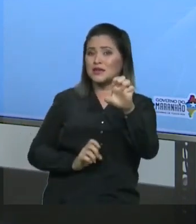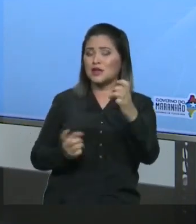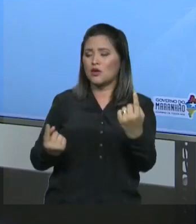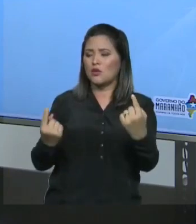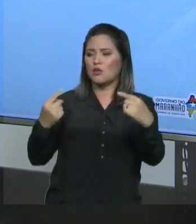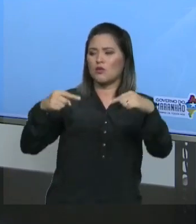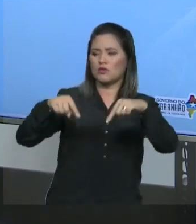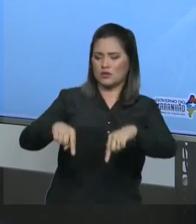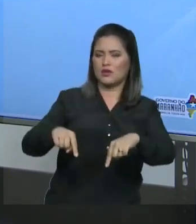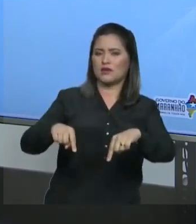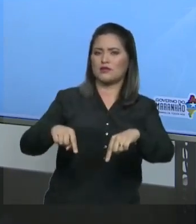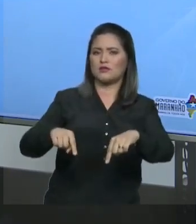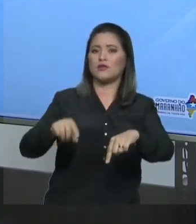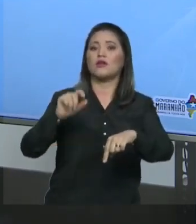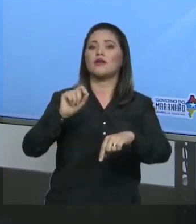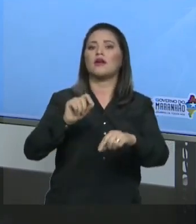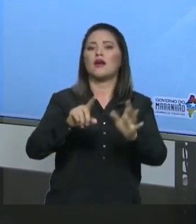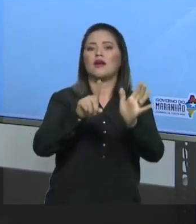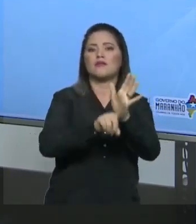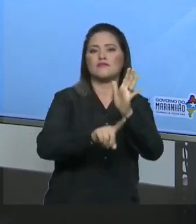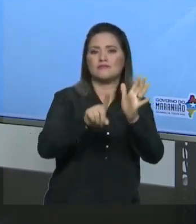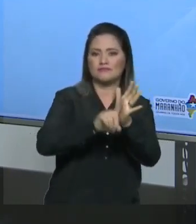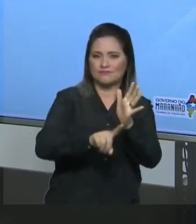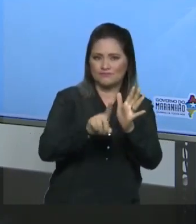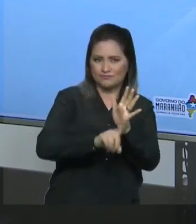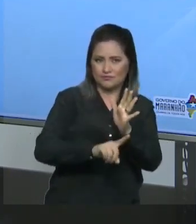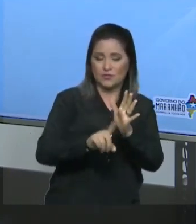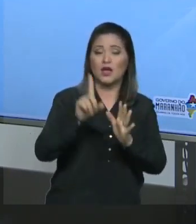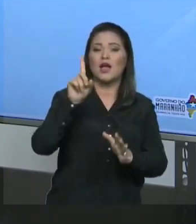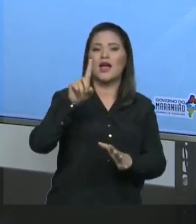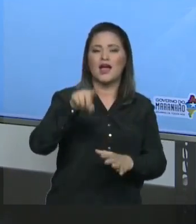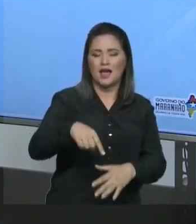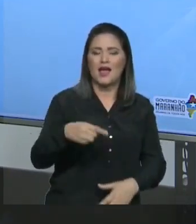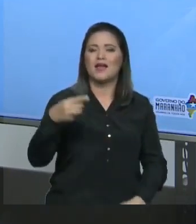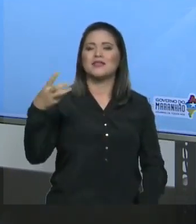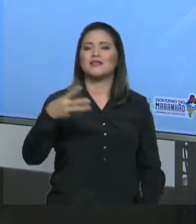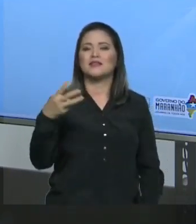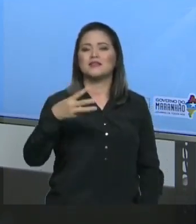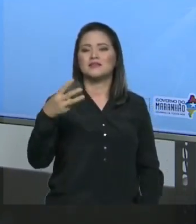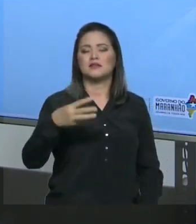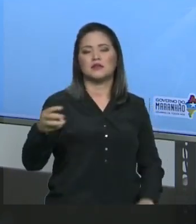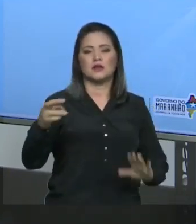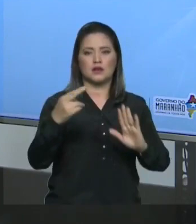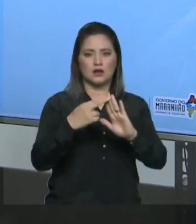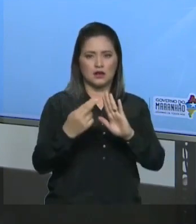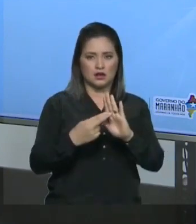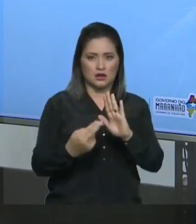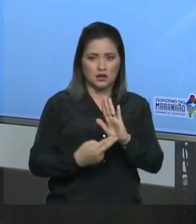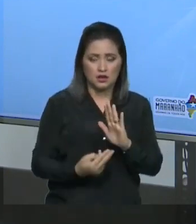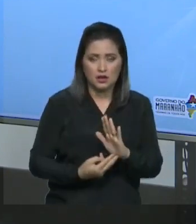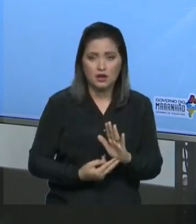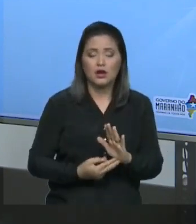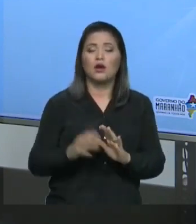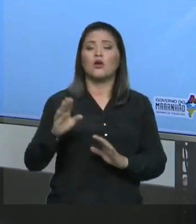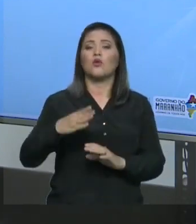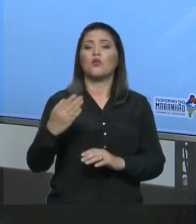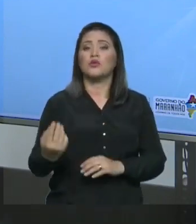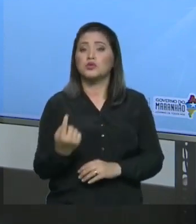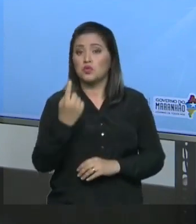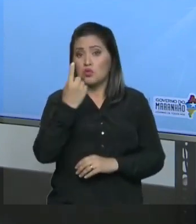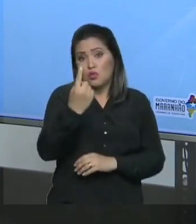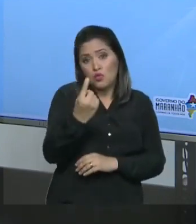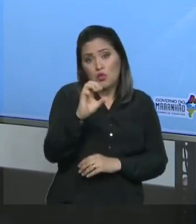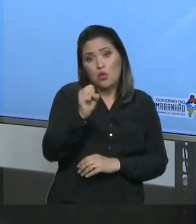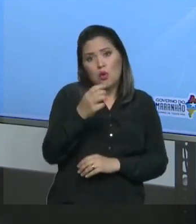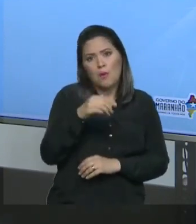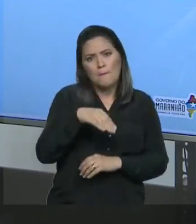subtrair. Essa é a terceira regra. Quando um ou mais símbolos são colocados à esquerda,